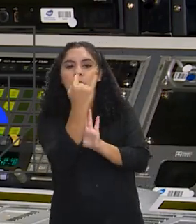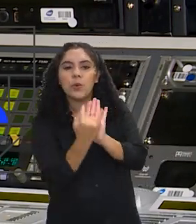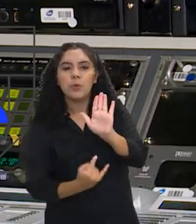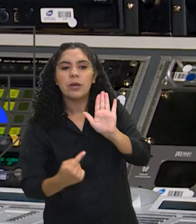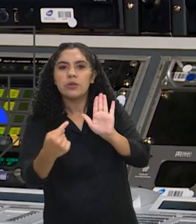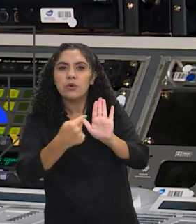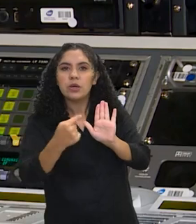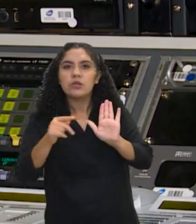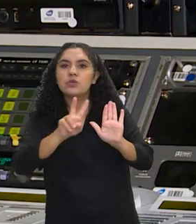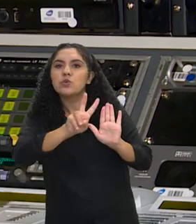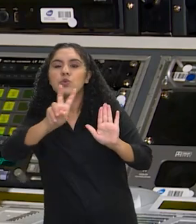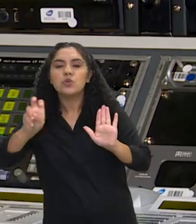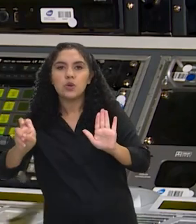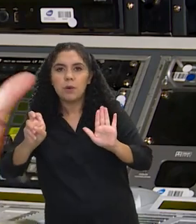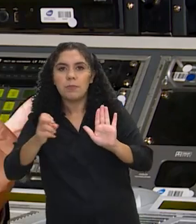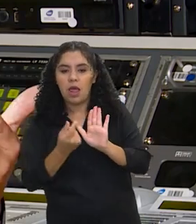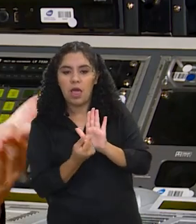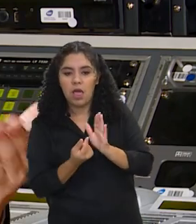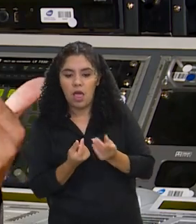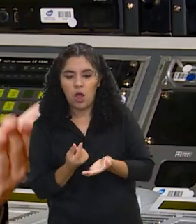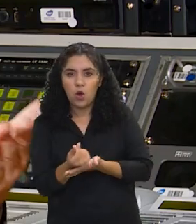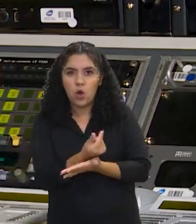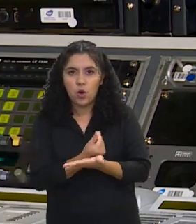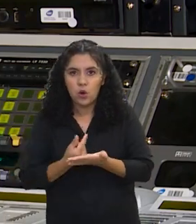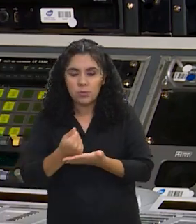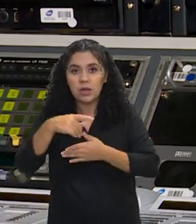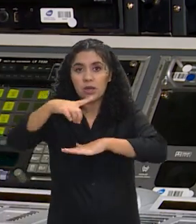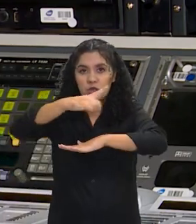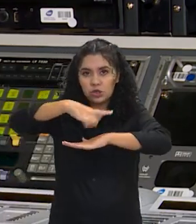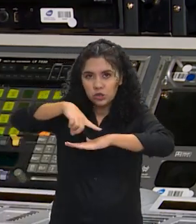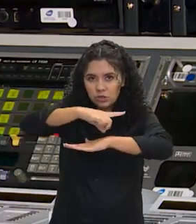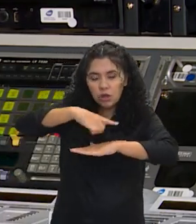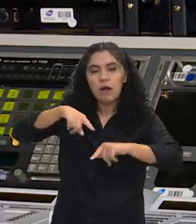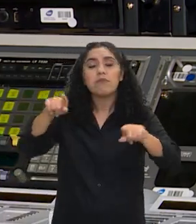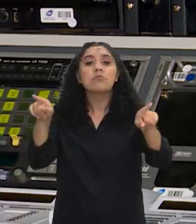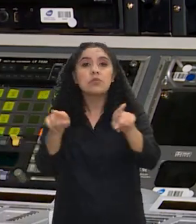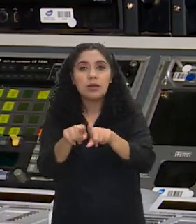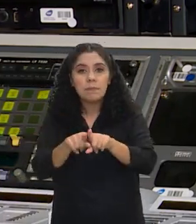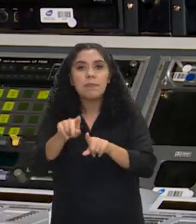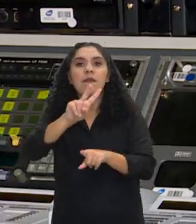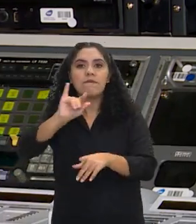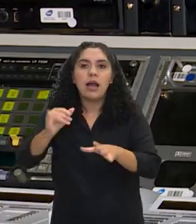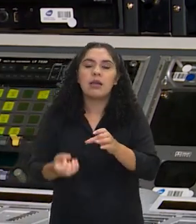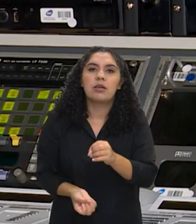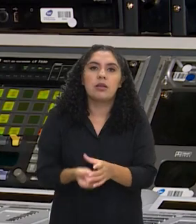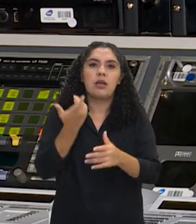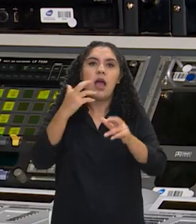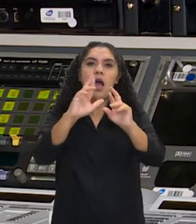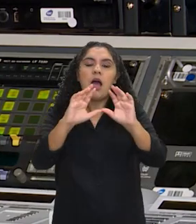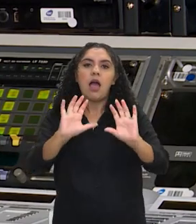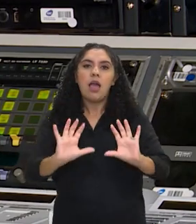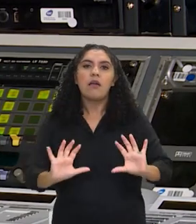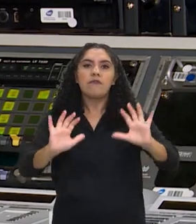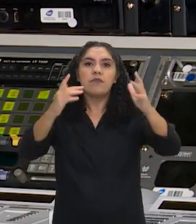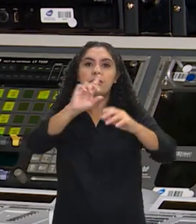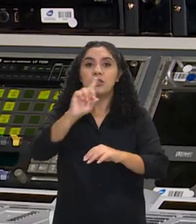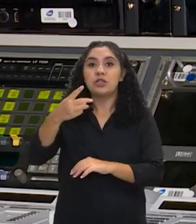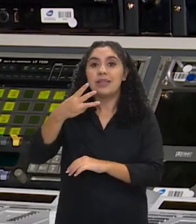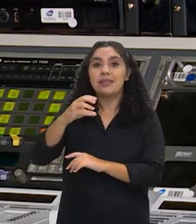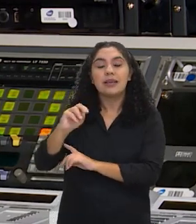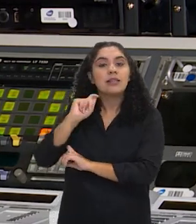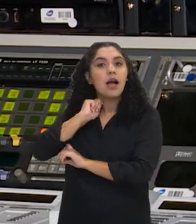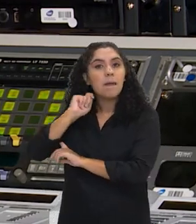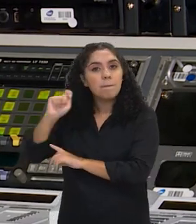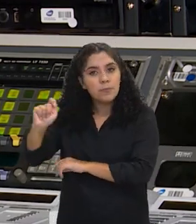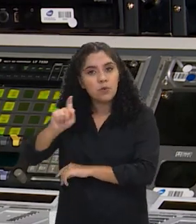específica sobre a economia digital, que vai ter um capítulo, uma sessão sobre esse tema. E isso vai gerar um evento que a gente vai tocar no dia 30 de abril e